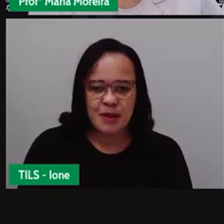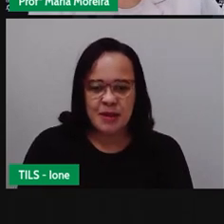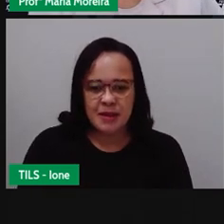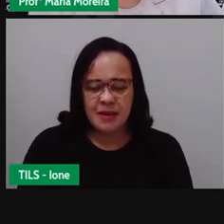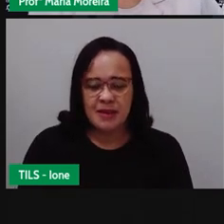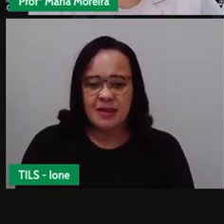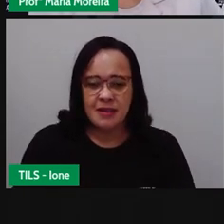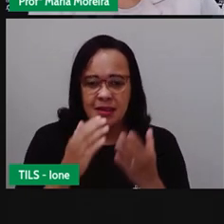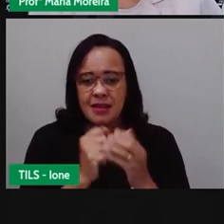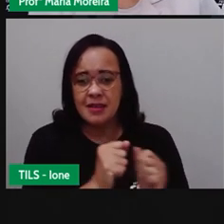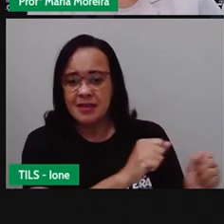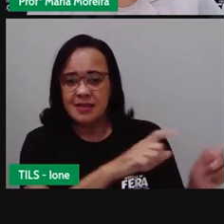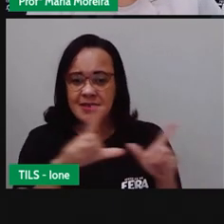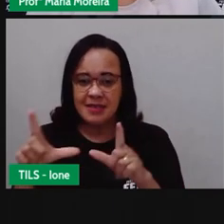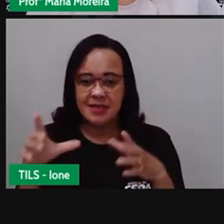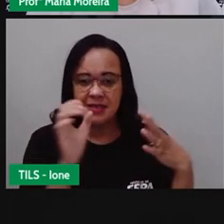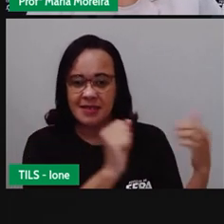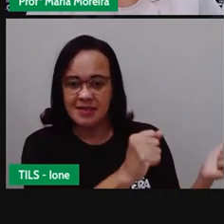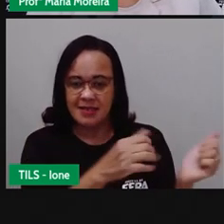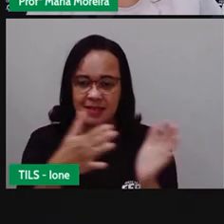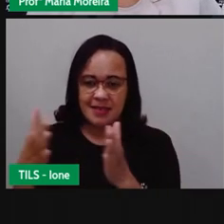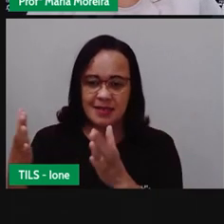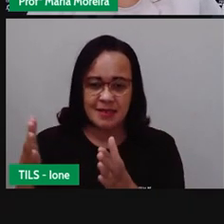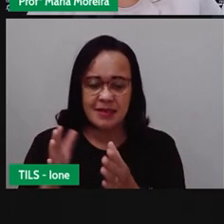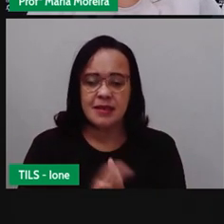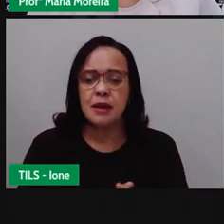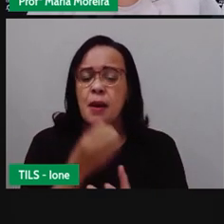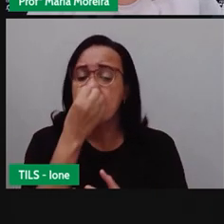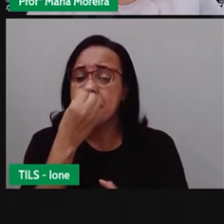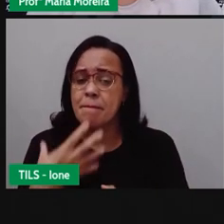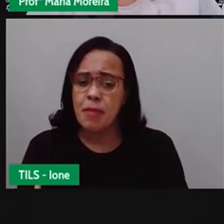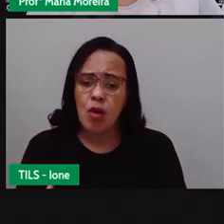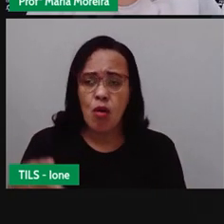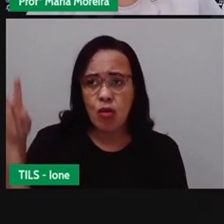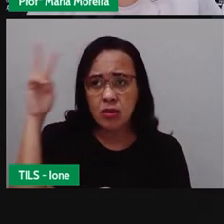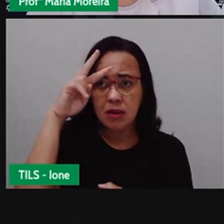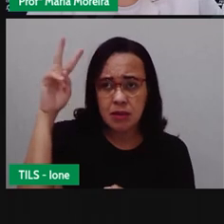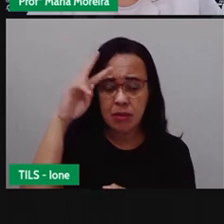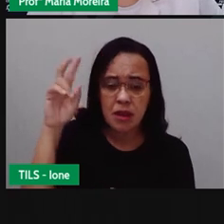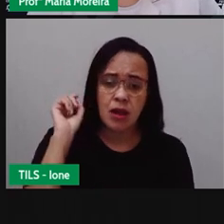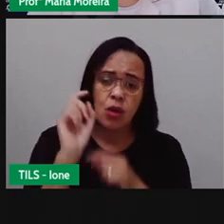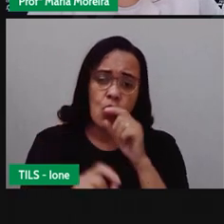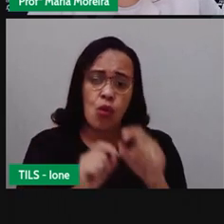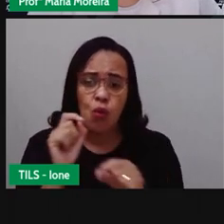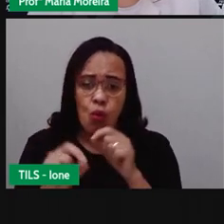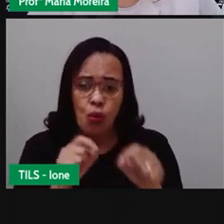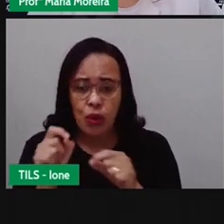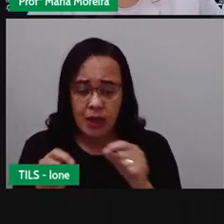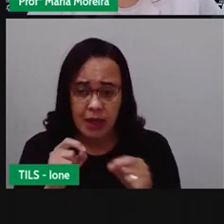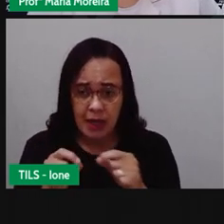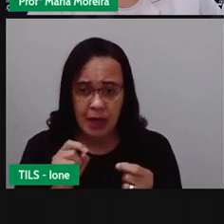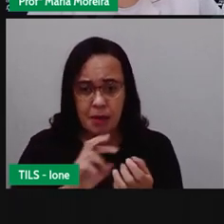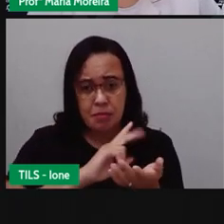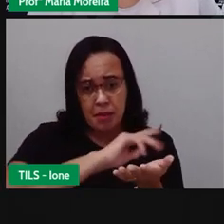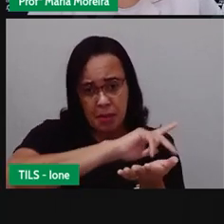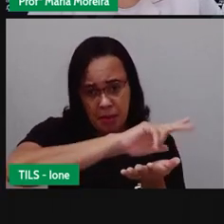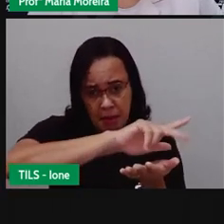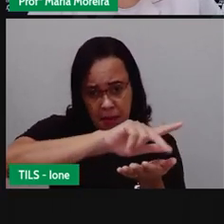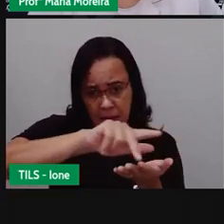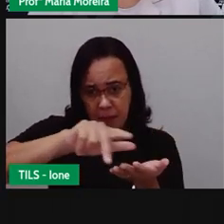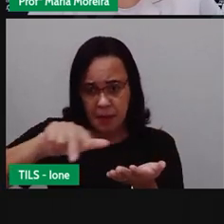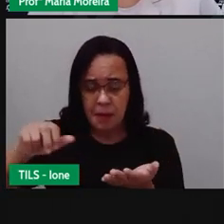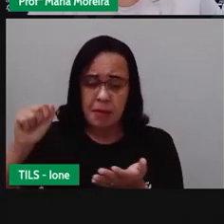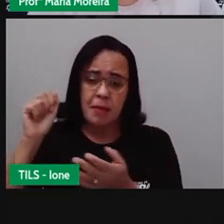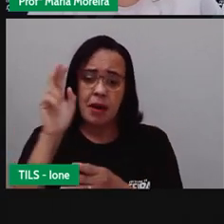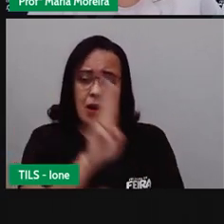Vamos seguindo. É muito bom ressaltar que os meios de transporte, eles são o quê? Muito úteis no nosso